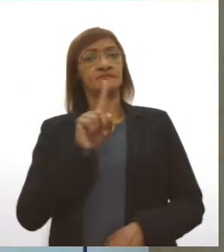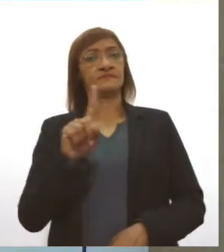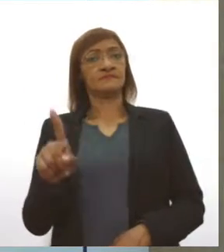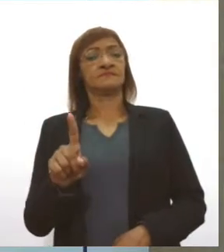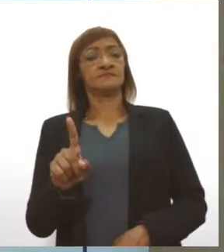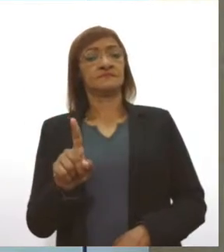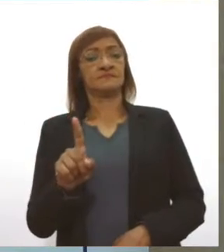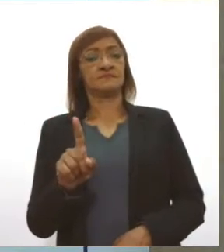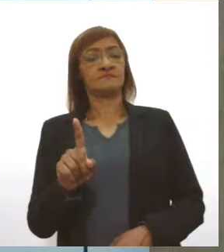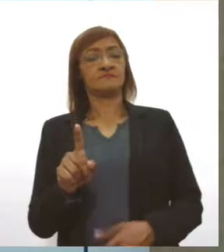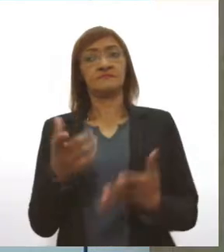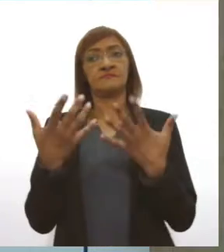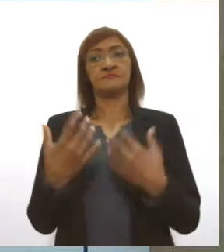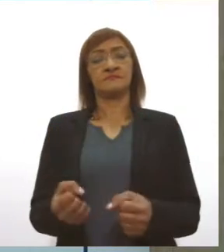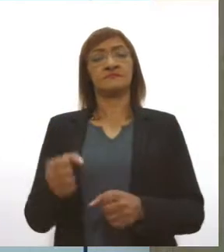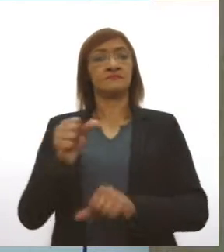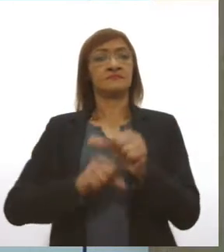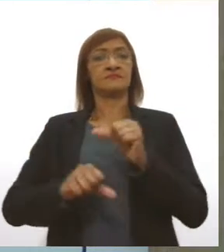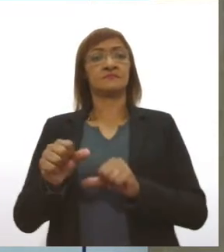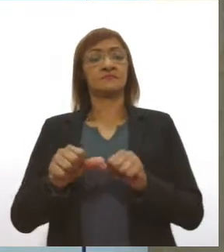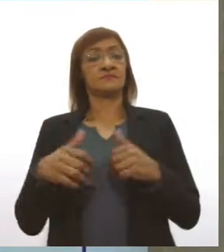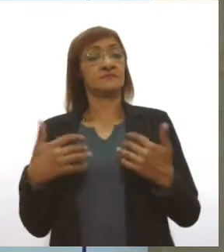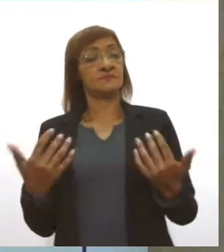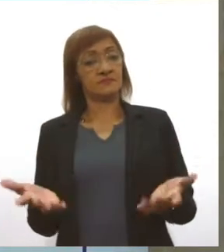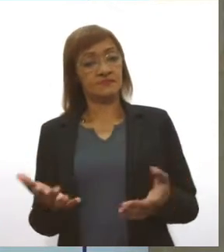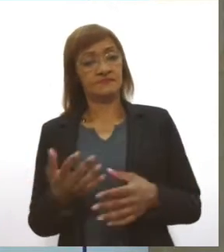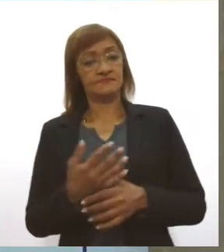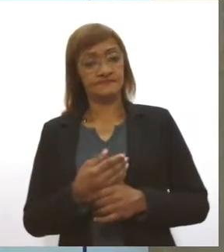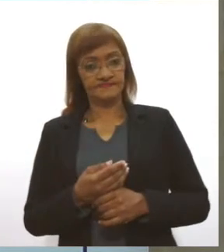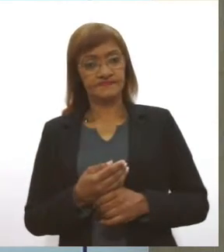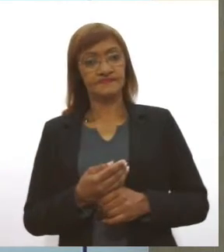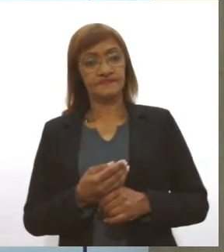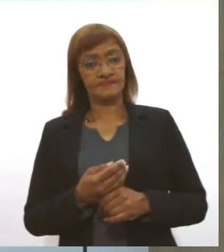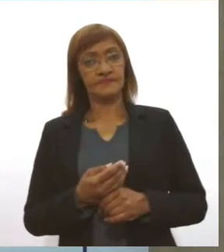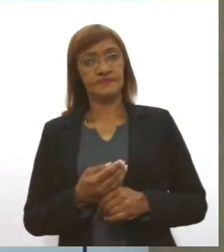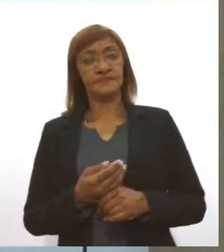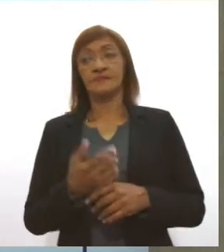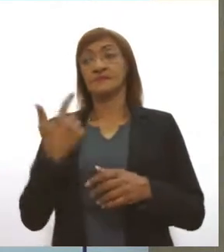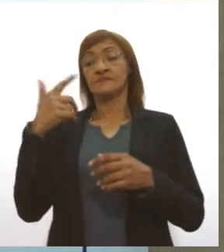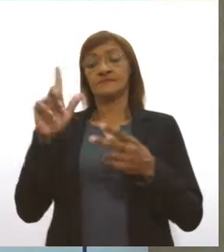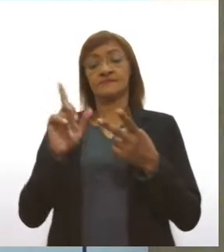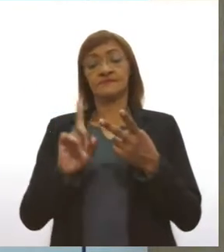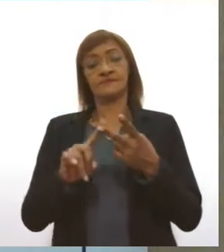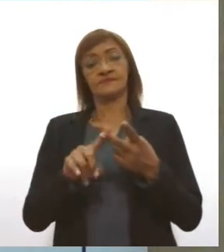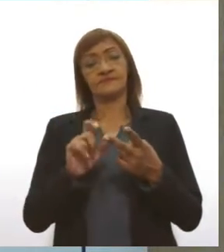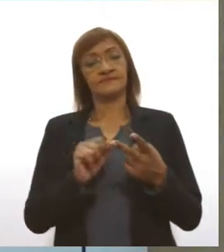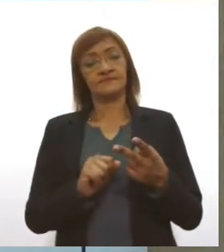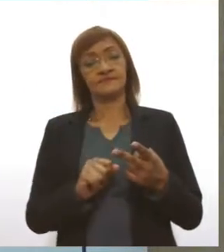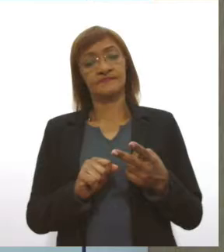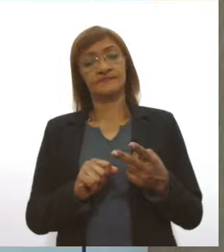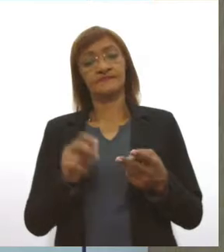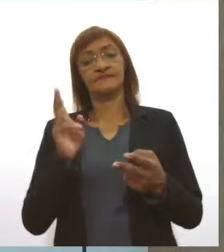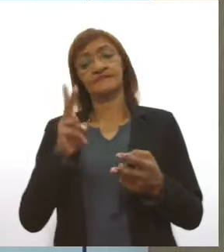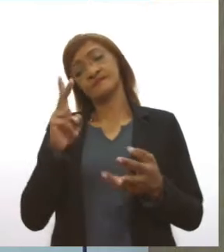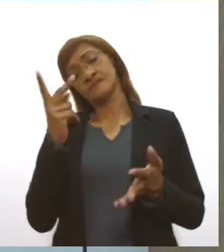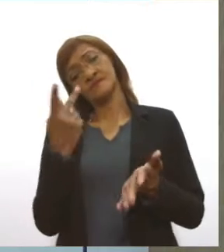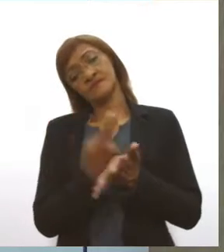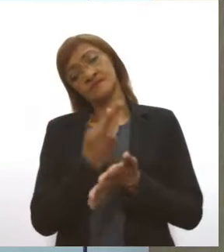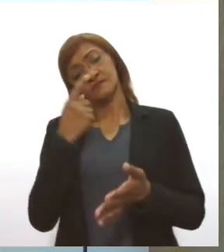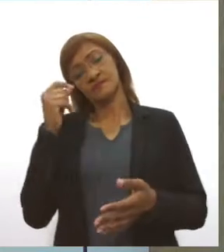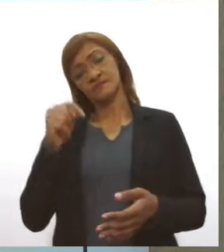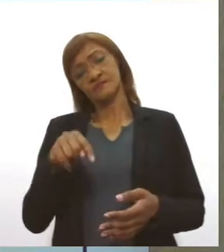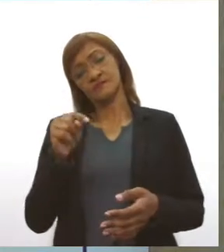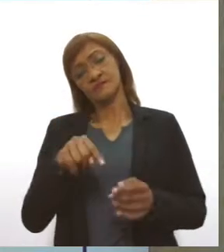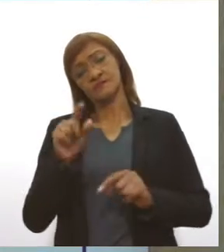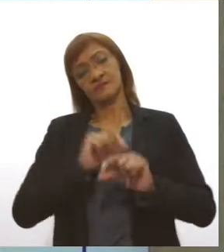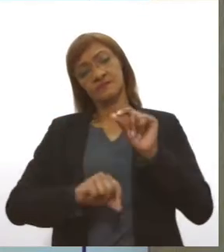ser compelido a efetuar aquela troca em toda a situação. Temos um outro caso que é recorrente aqui, a gente receber reclamação,